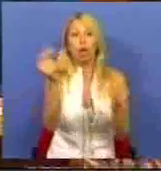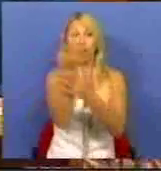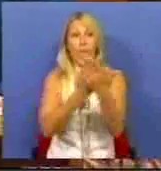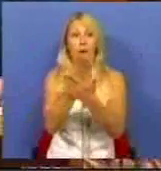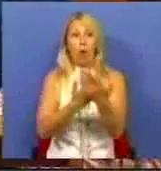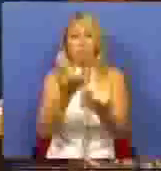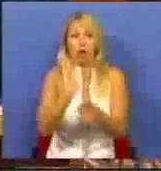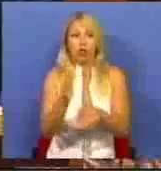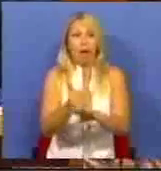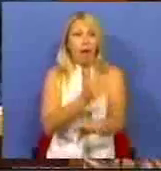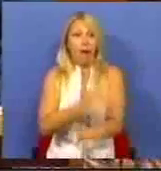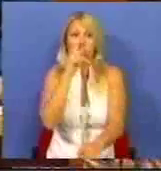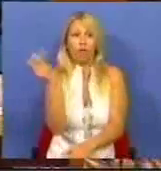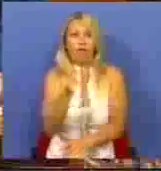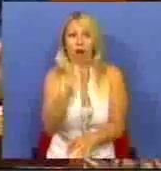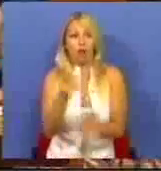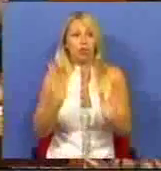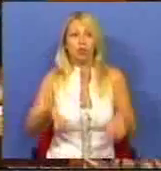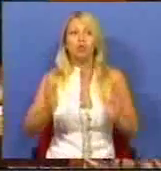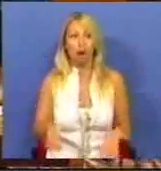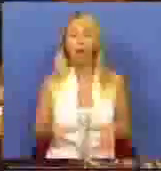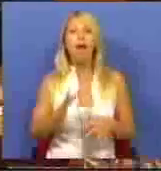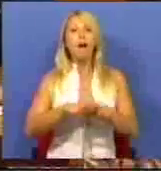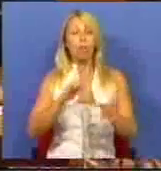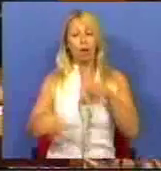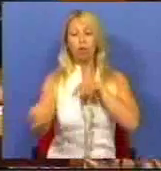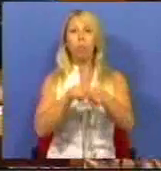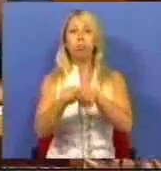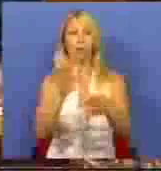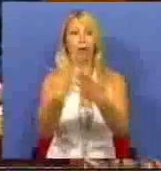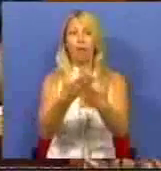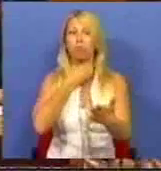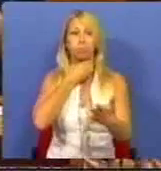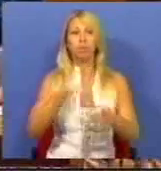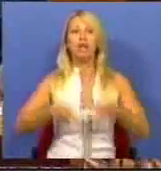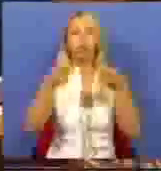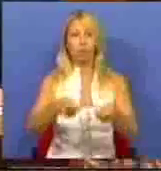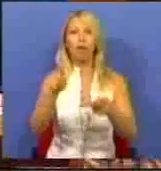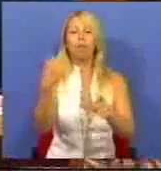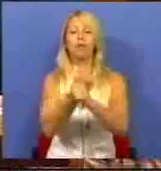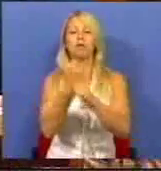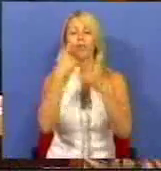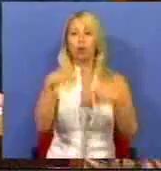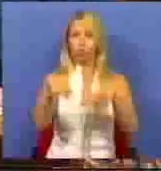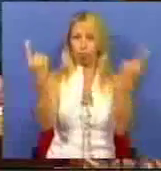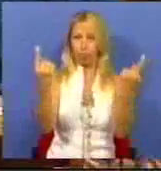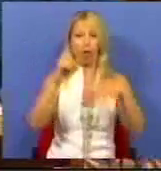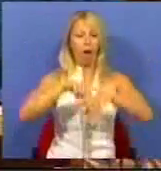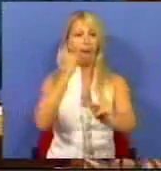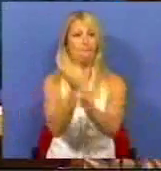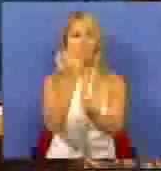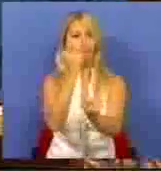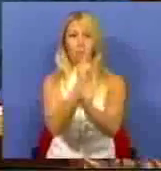previamente vulnerabilizada por políticas de estrangulamento do investimento e dos serviços públicos, a par de uma